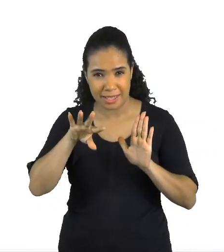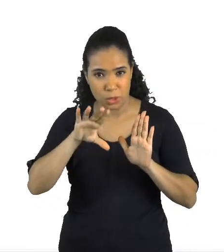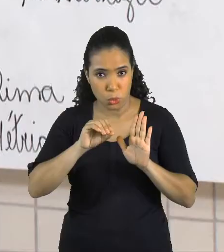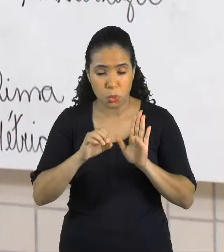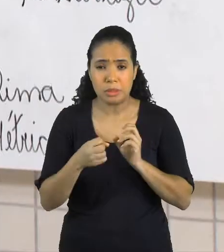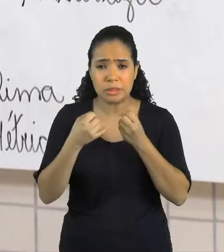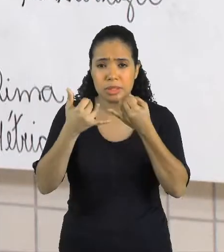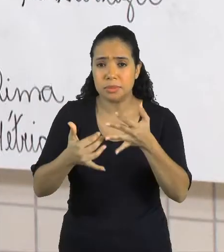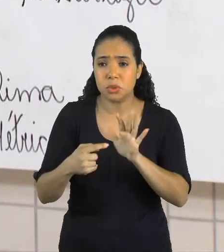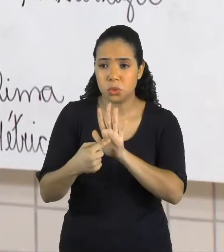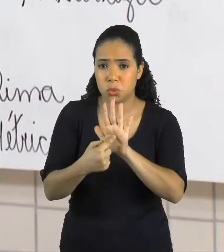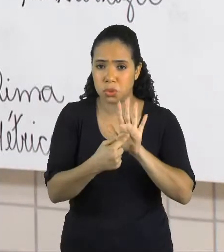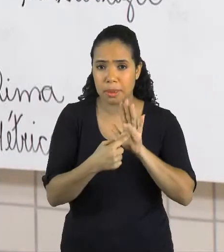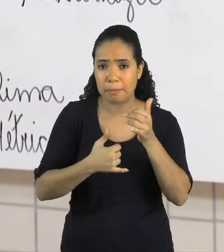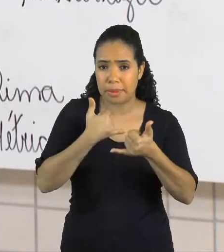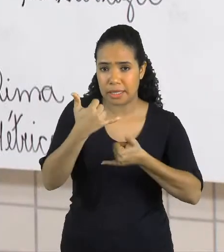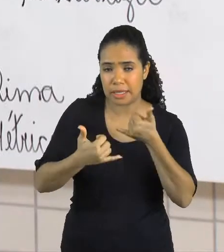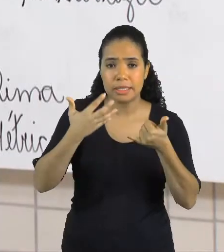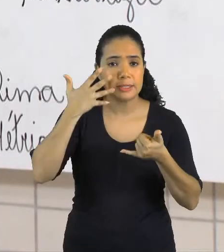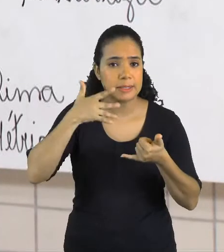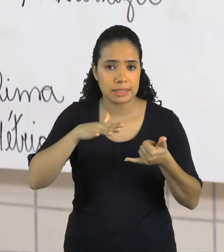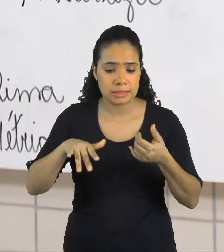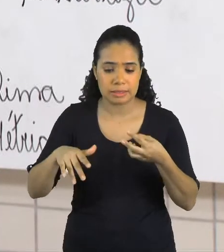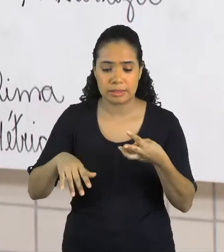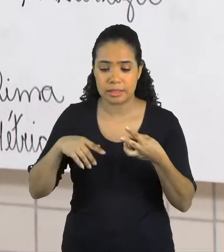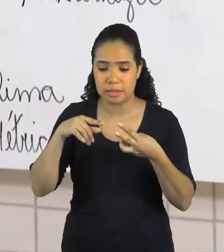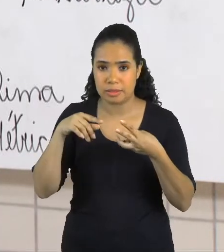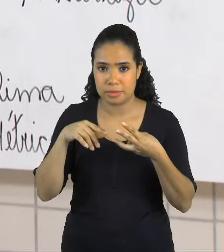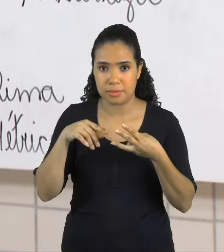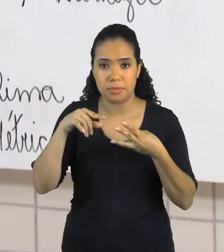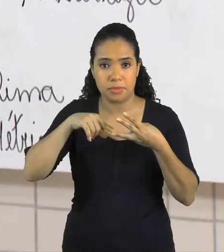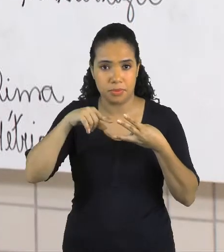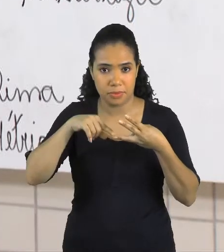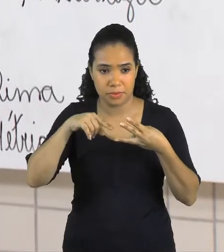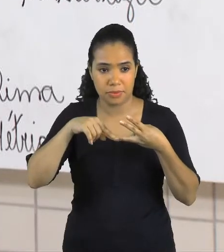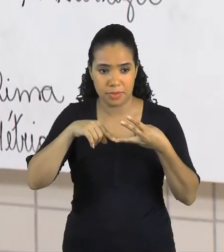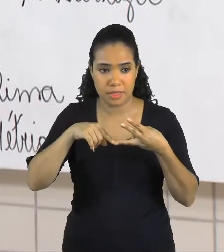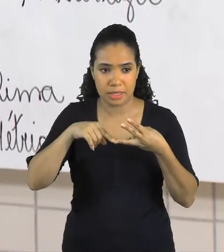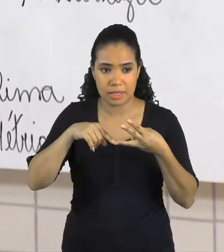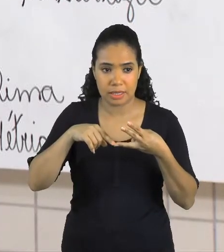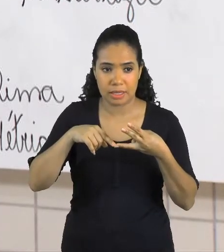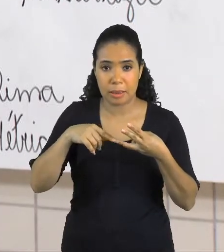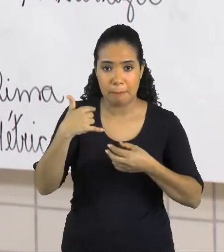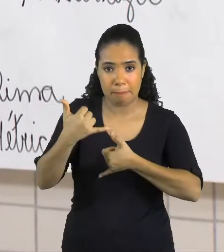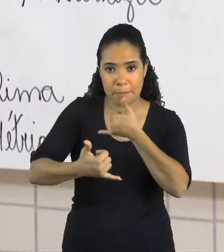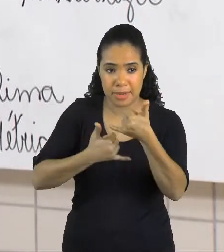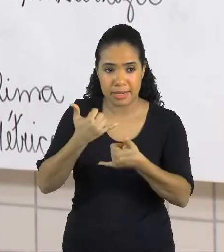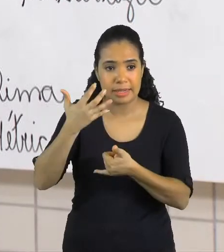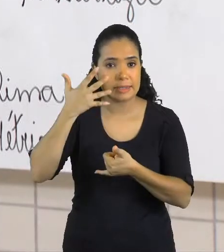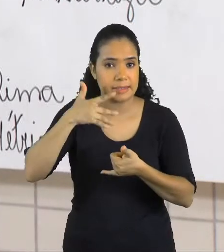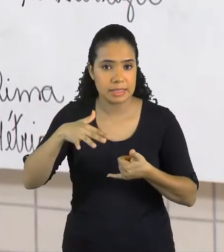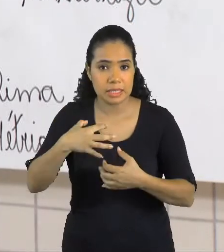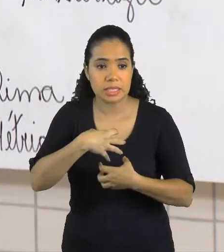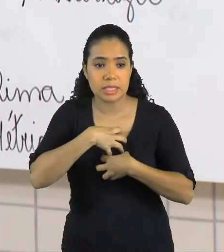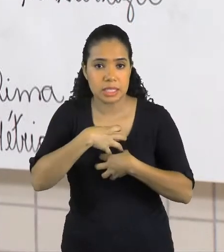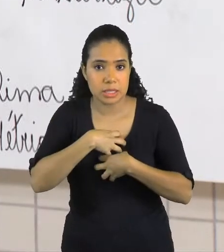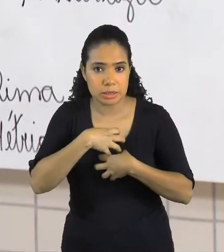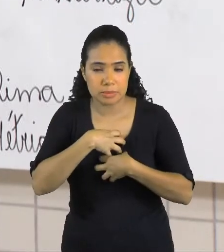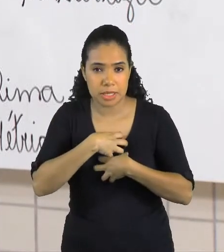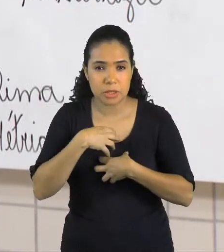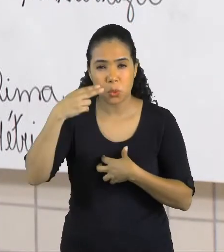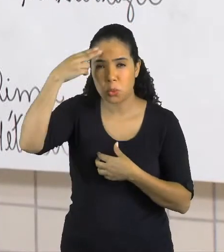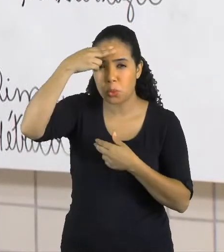No soneto Brinquedos de Criança, que foi o último poema que nós lemos, ele expõe um sentimento de nostalgia.